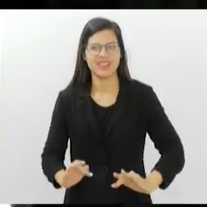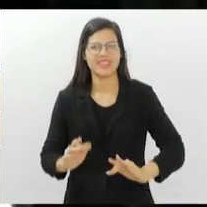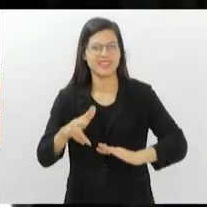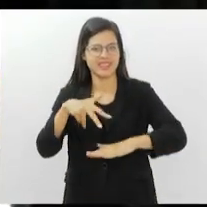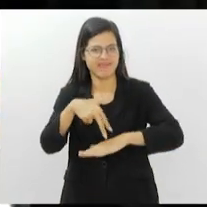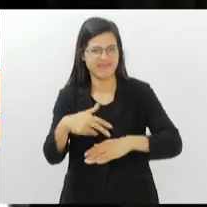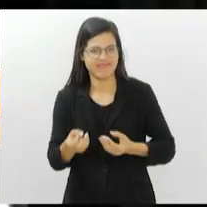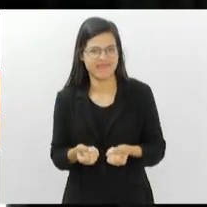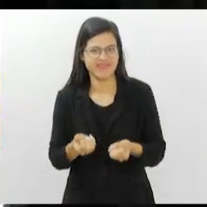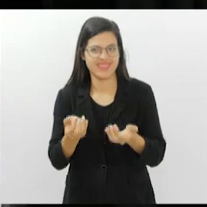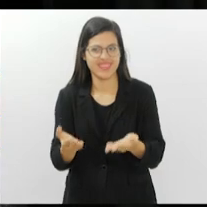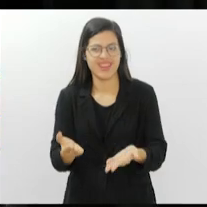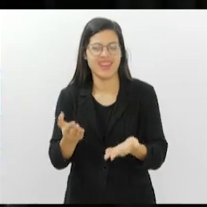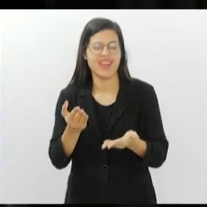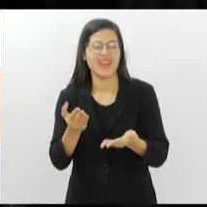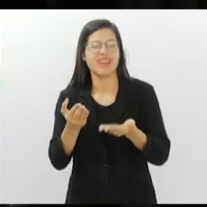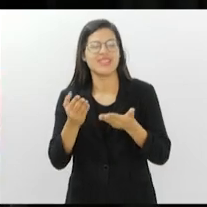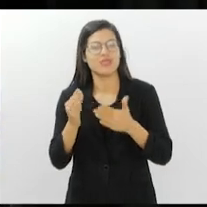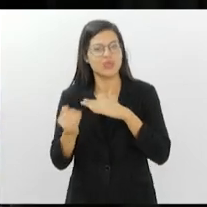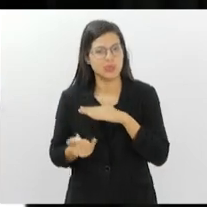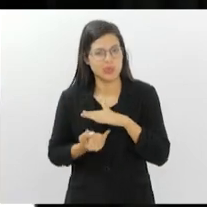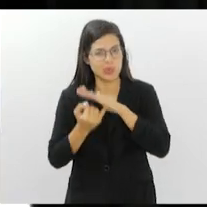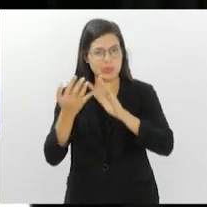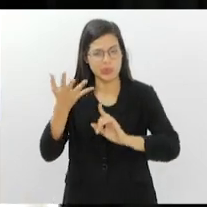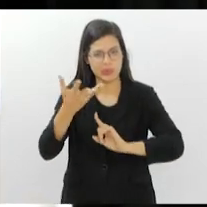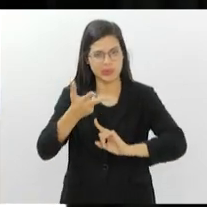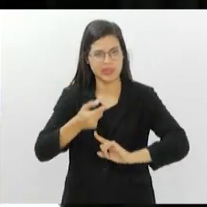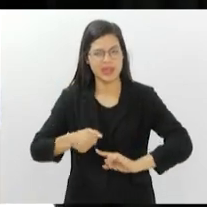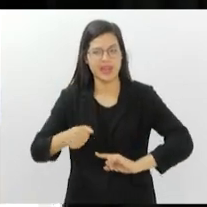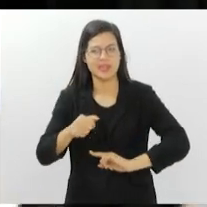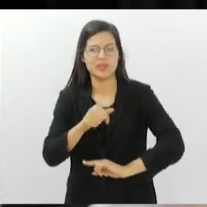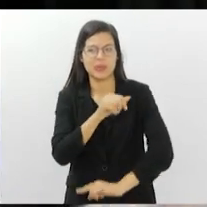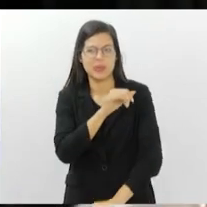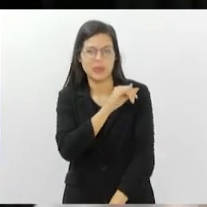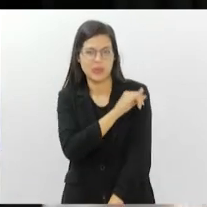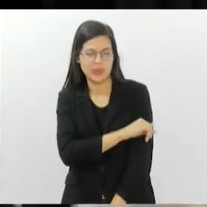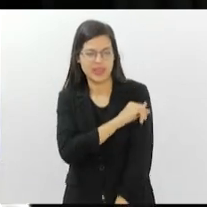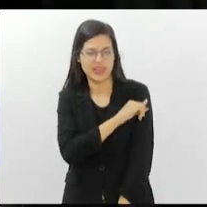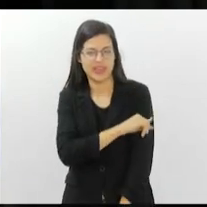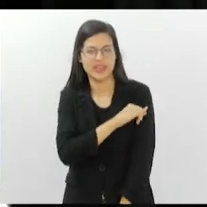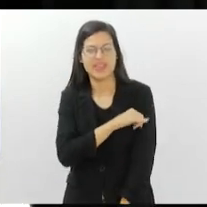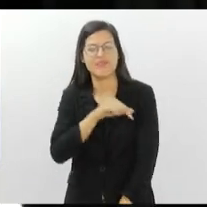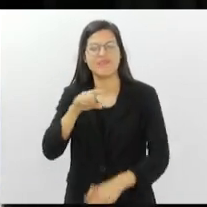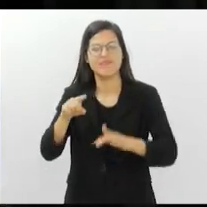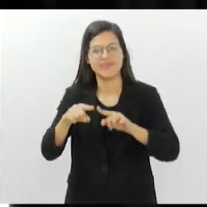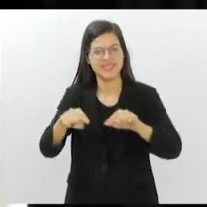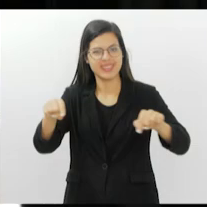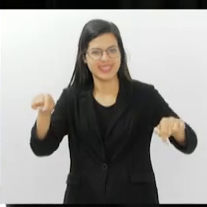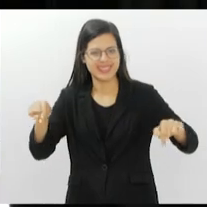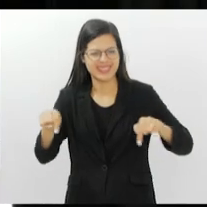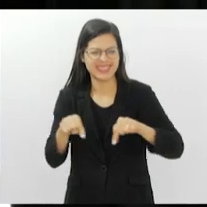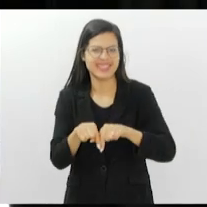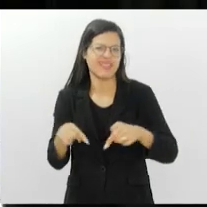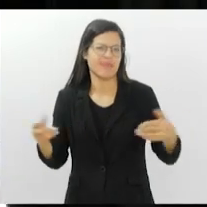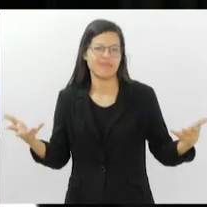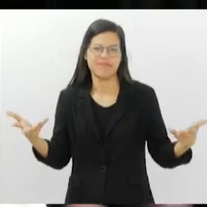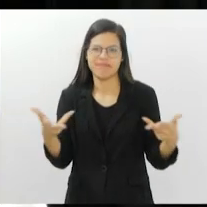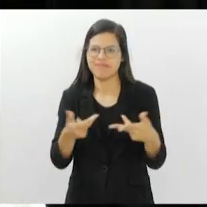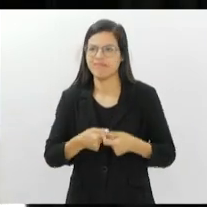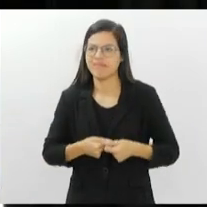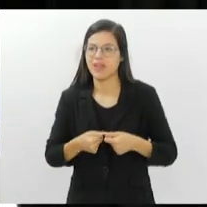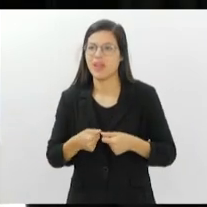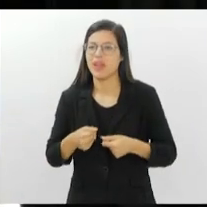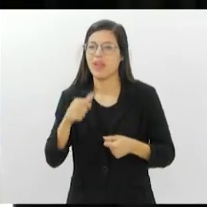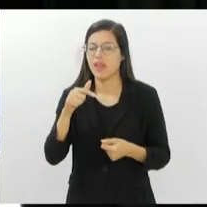da Fundação de Arte do Estado do Rio de Janeiro. Agora, essa sala linda, maravilhosa, que é um estúdio de